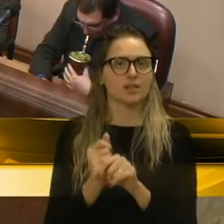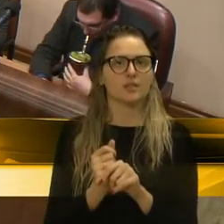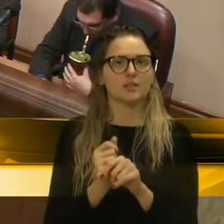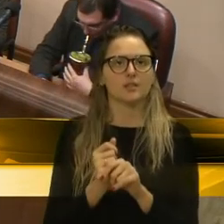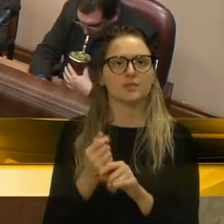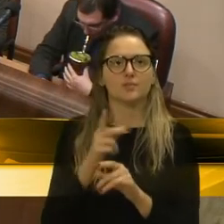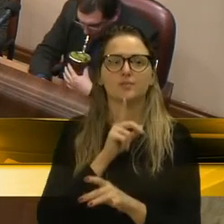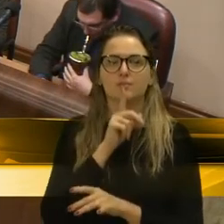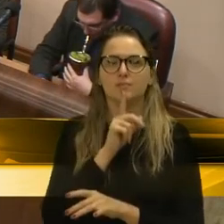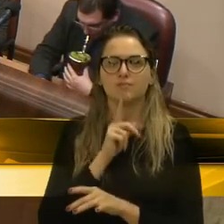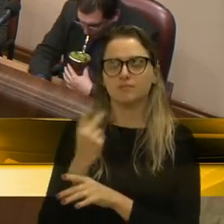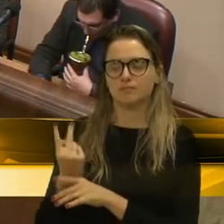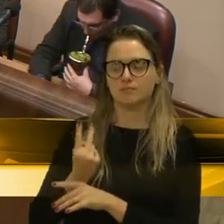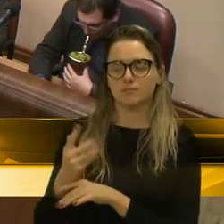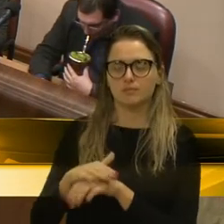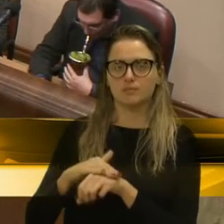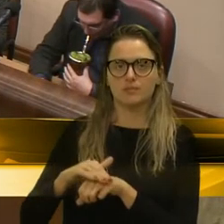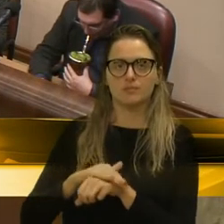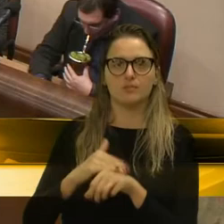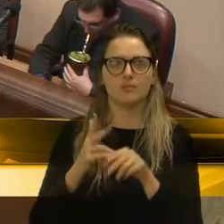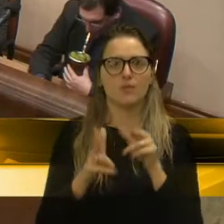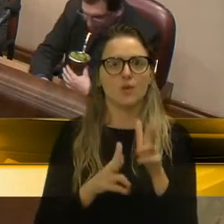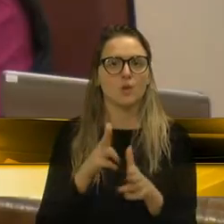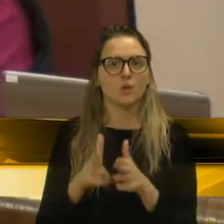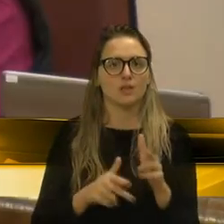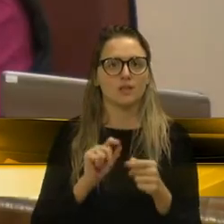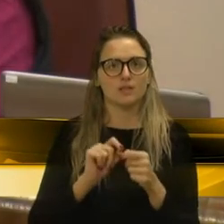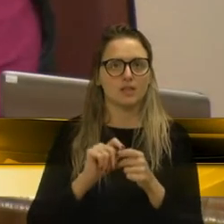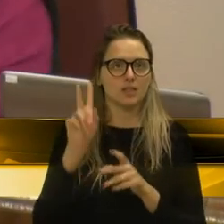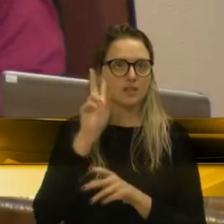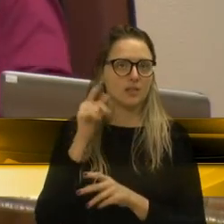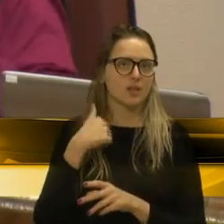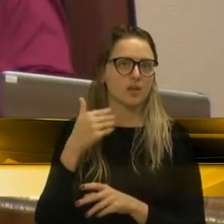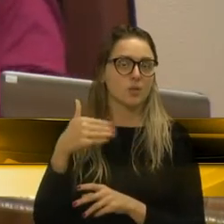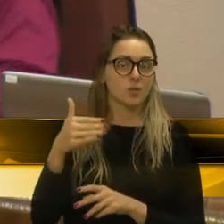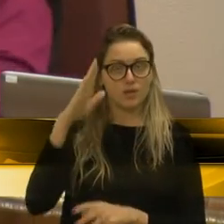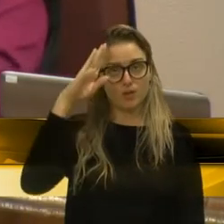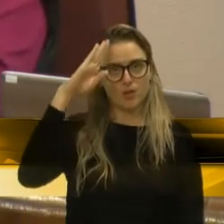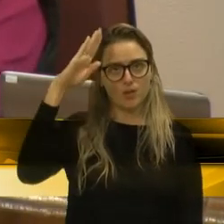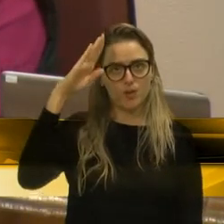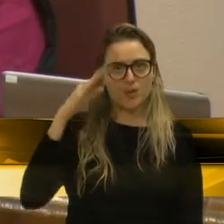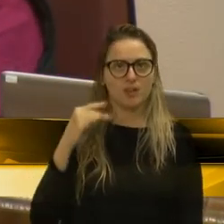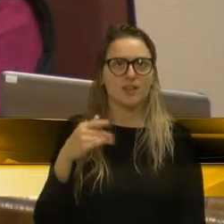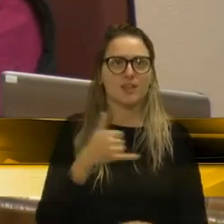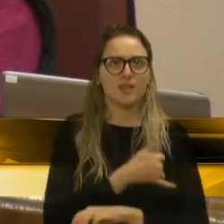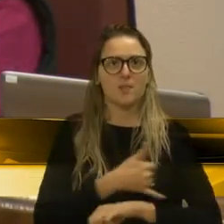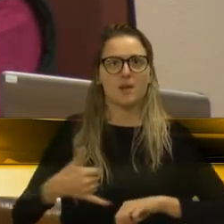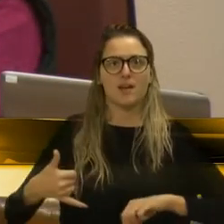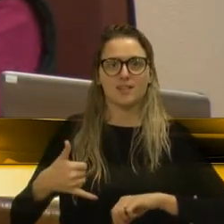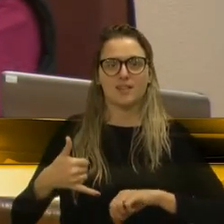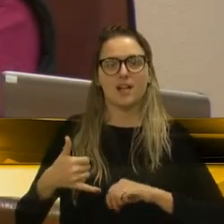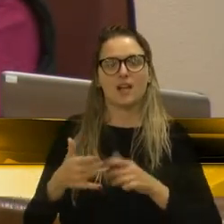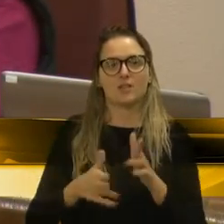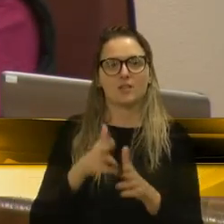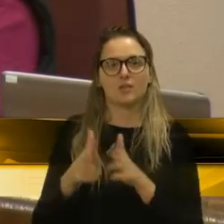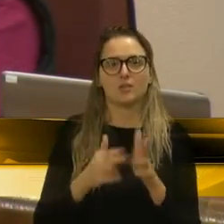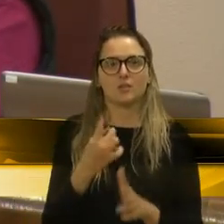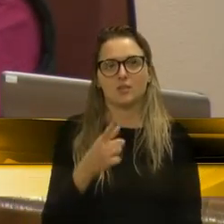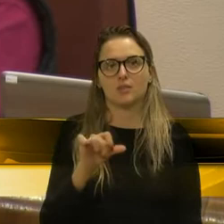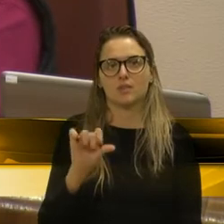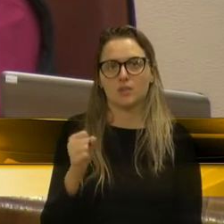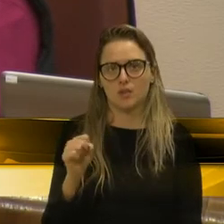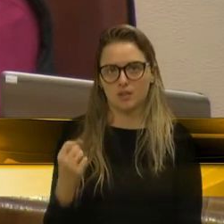vereador Alberto Menegucci que o trem remete ao tempo de quartel, quando a gente via passar ali pelos trilhos, na época de 83.